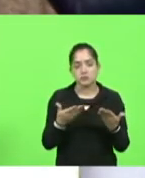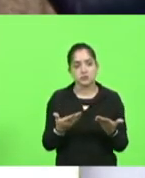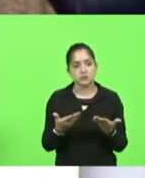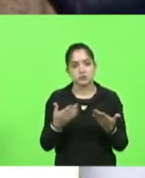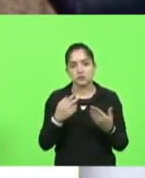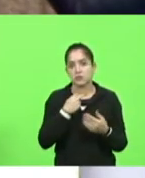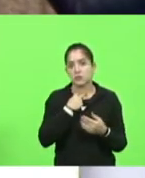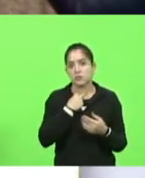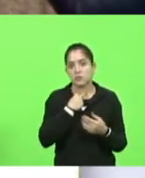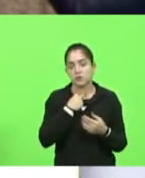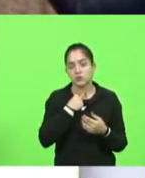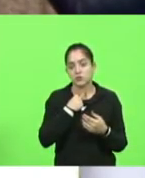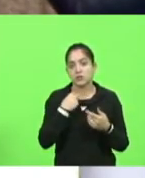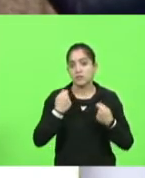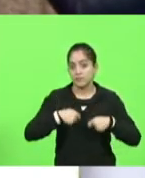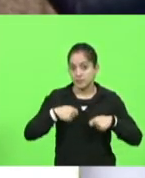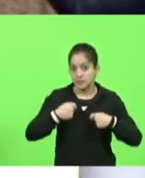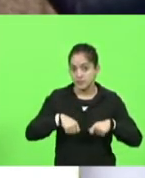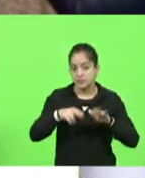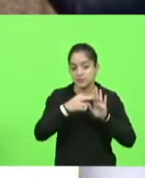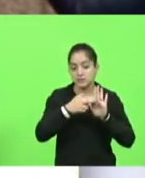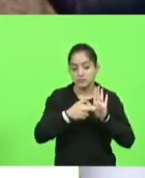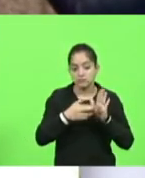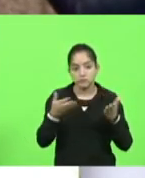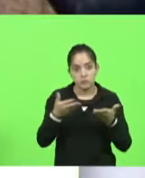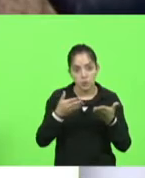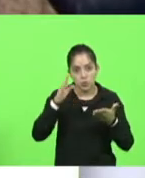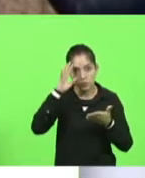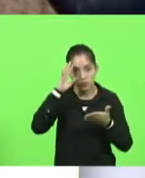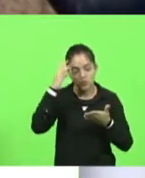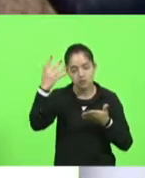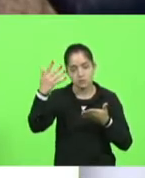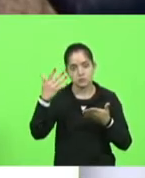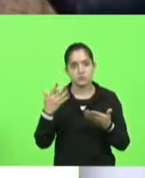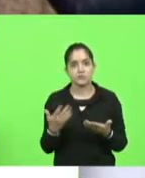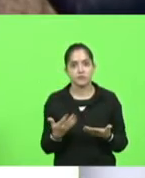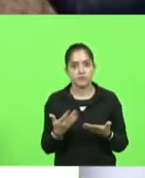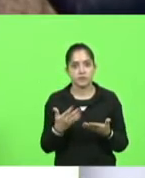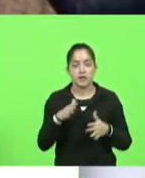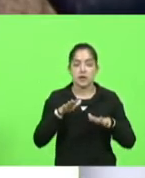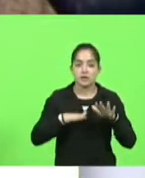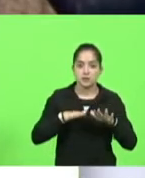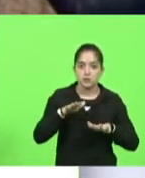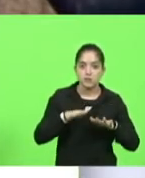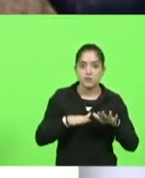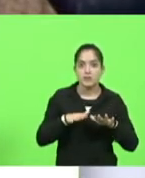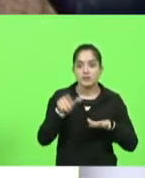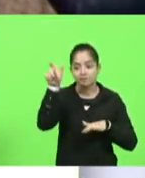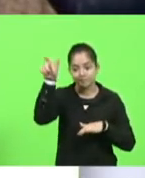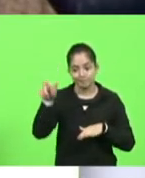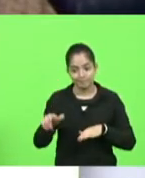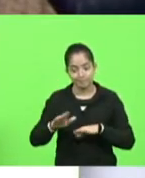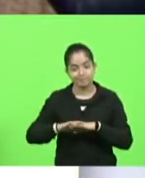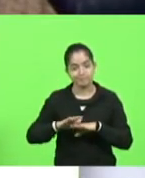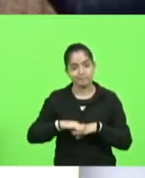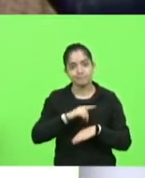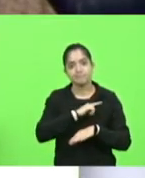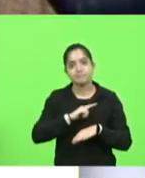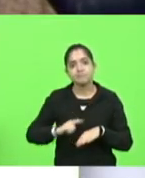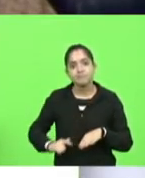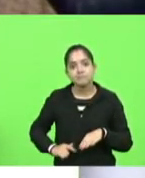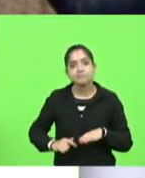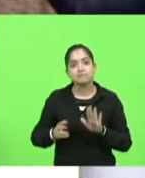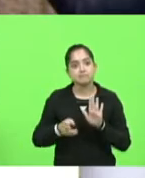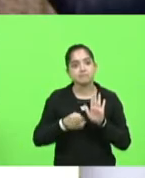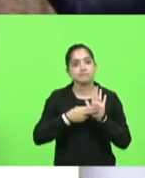pode nós precisamos de medida hoje está na hora do governo do Estado e talvez a pessoa do governador também assumir a